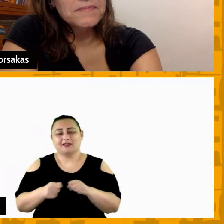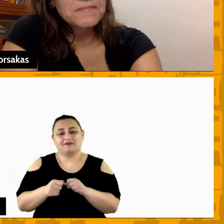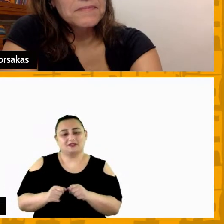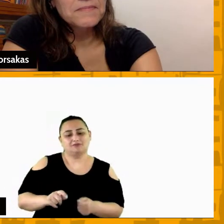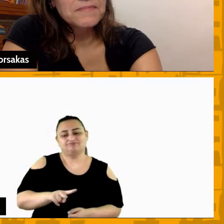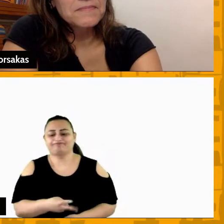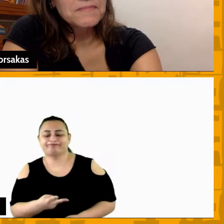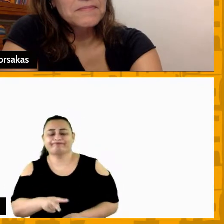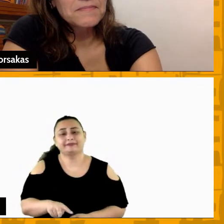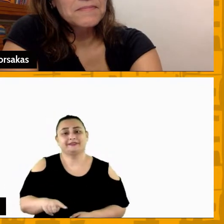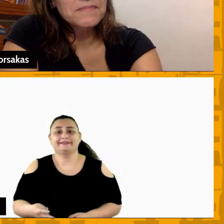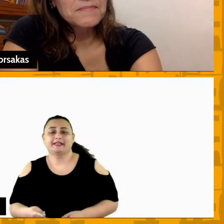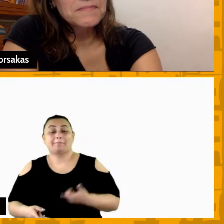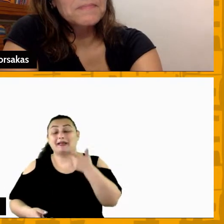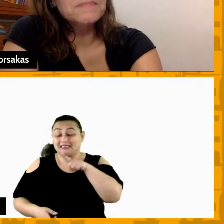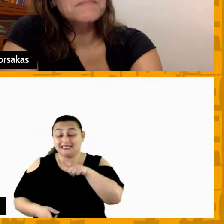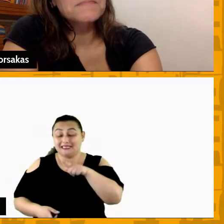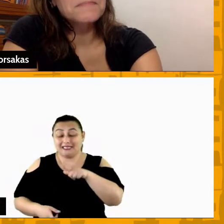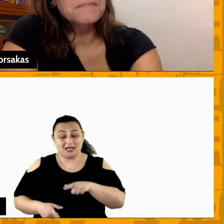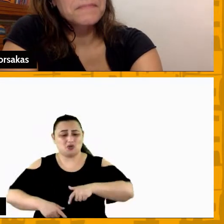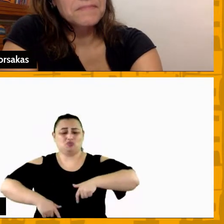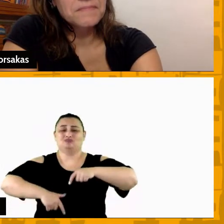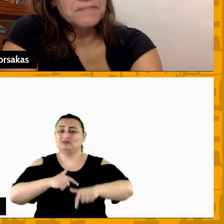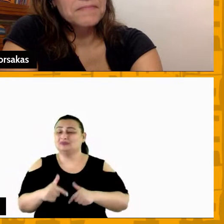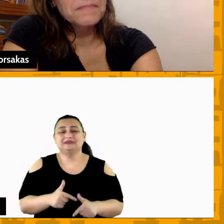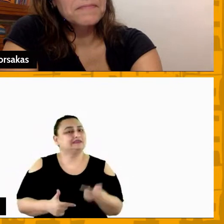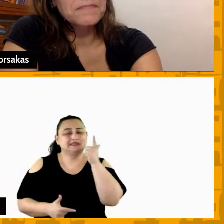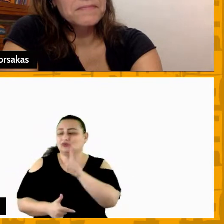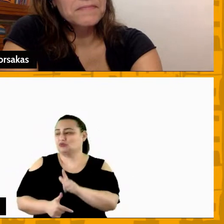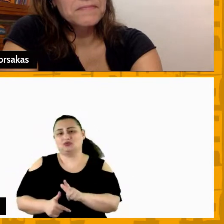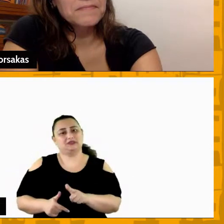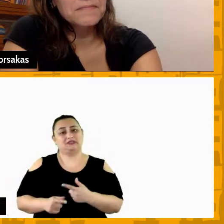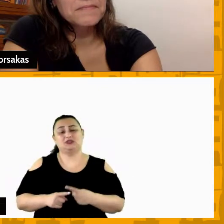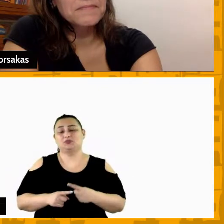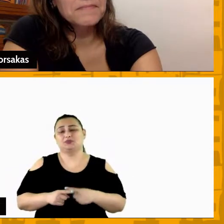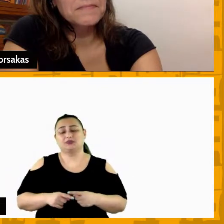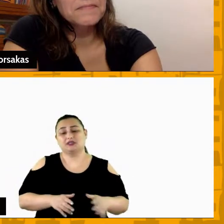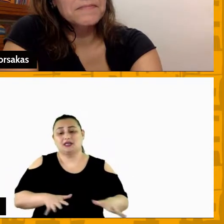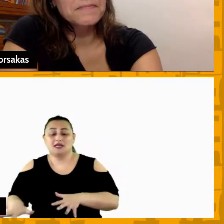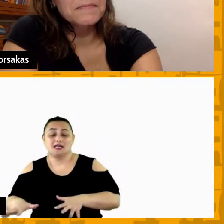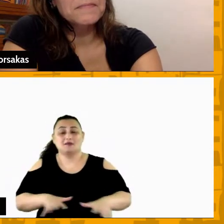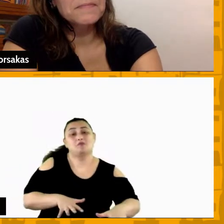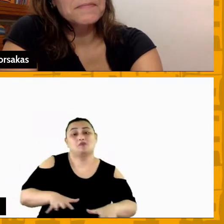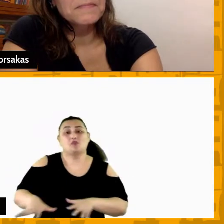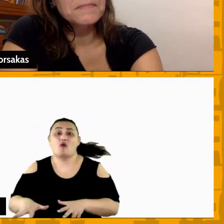mas eu na quadra não estou conseguindo defender o jogador eu estou com dificuldade de deslocamento